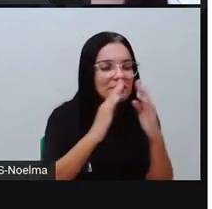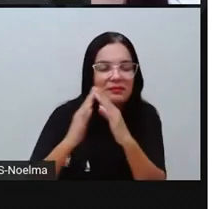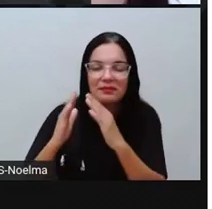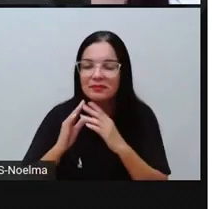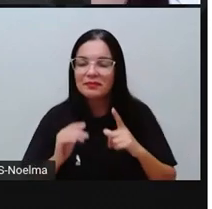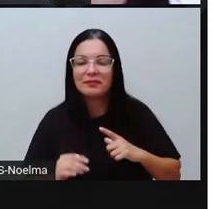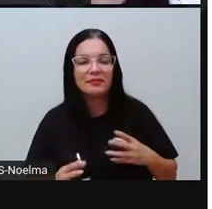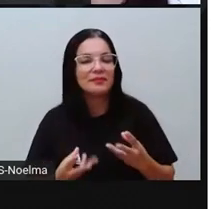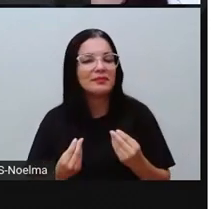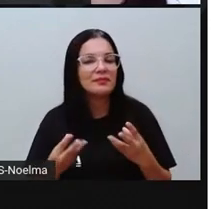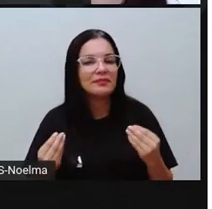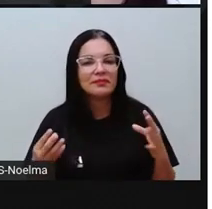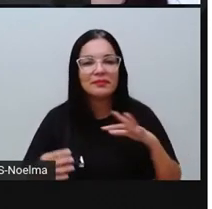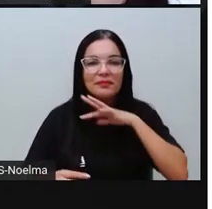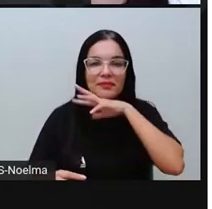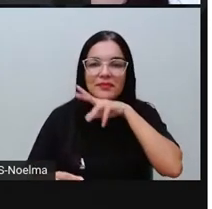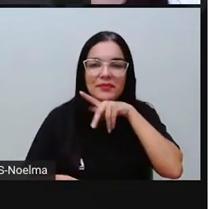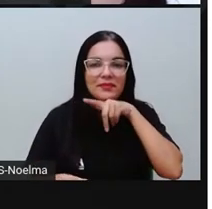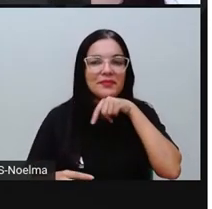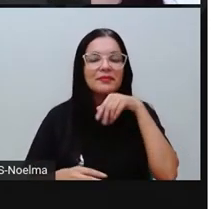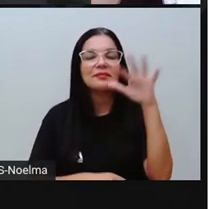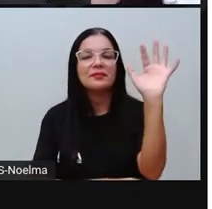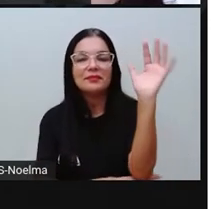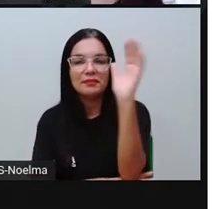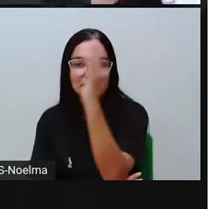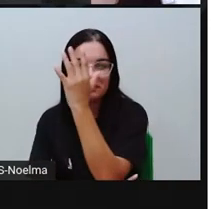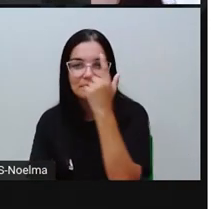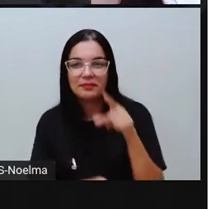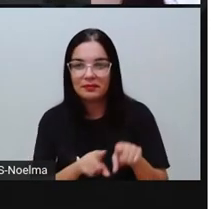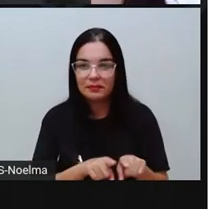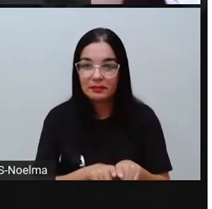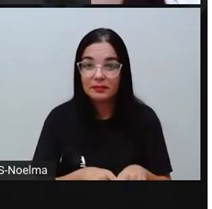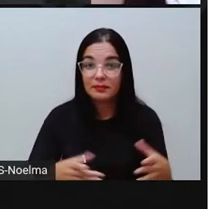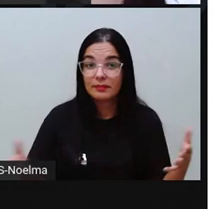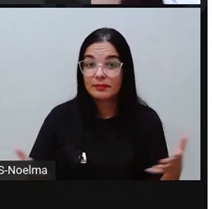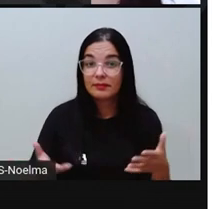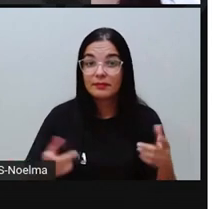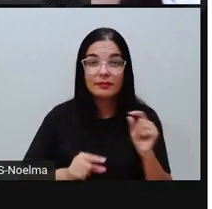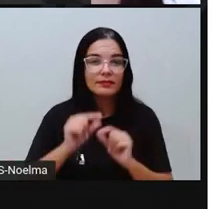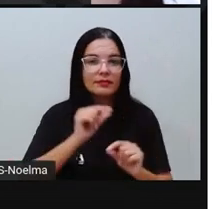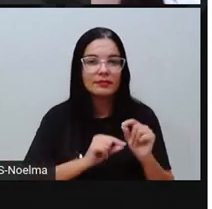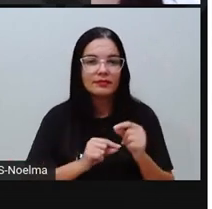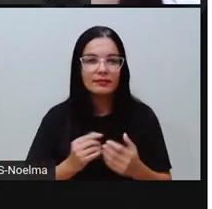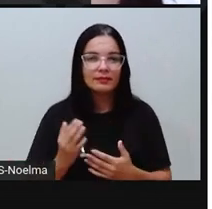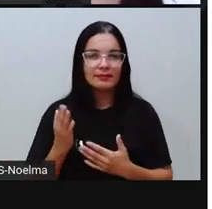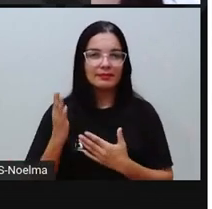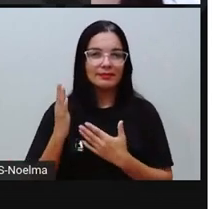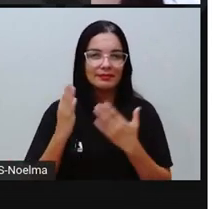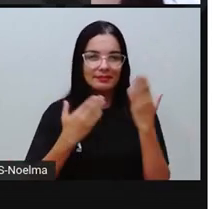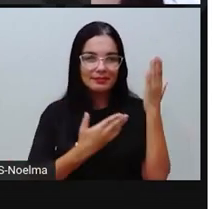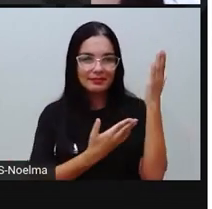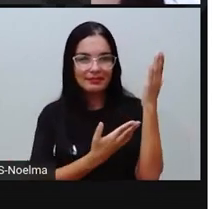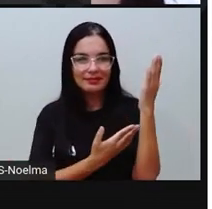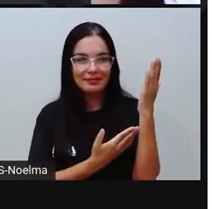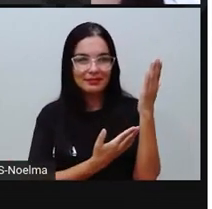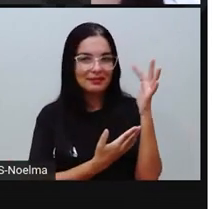animais e de plantas, algo que a gente já falou aqui. E a gente vai ver um pouquinho aqui sobre a flora amazônica,